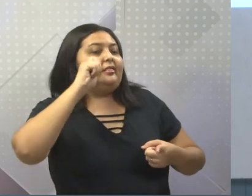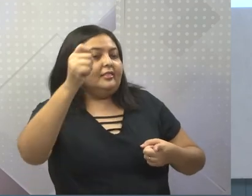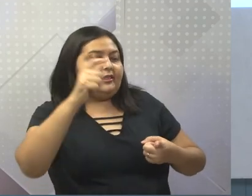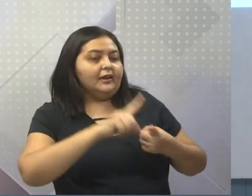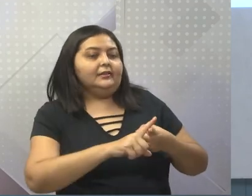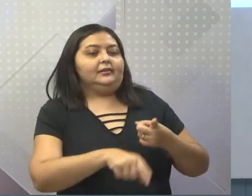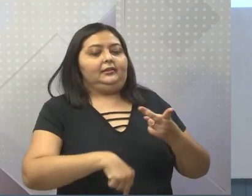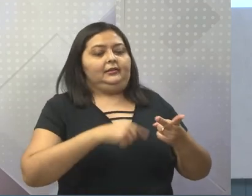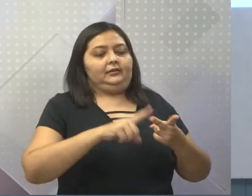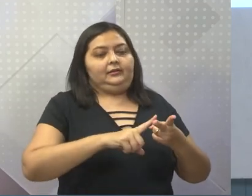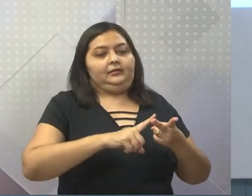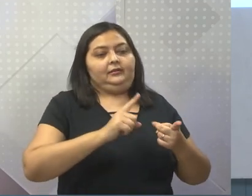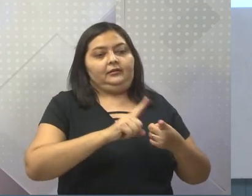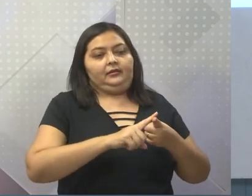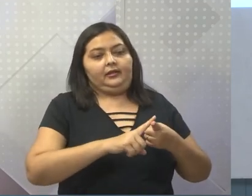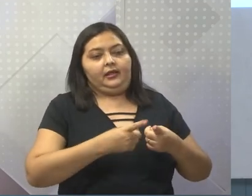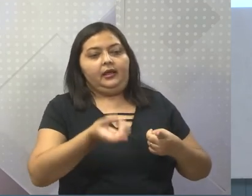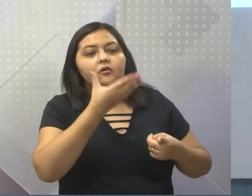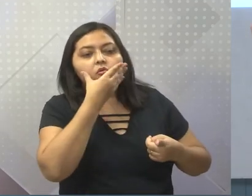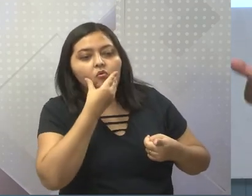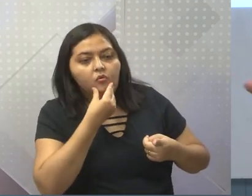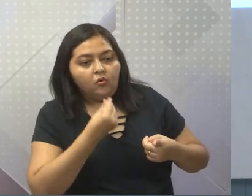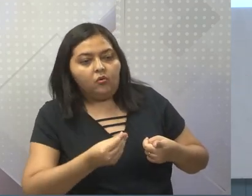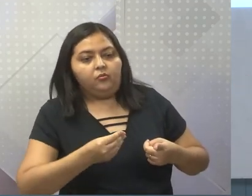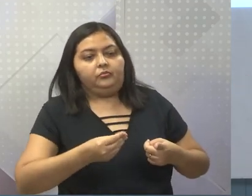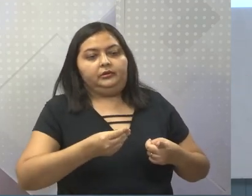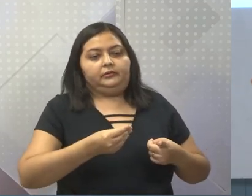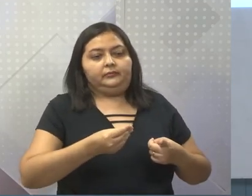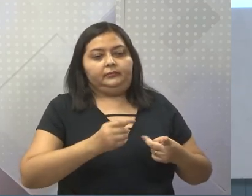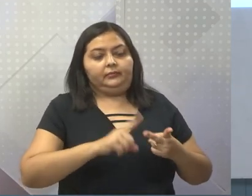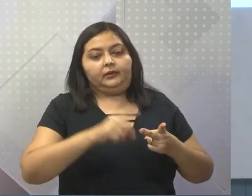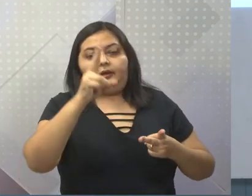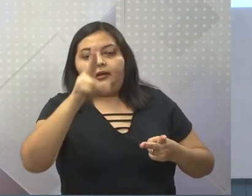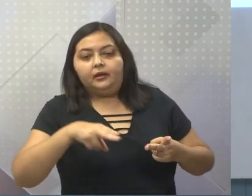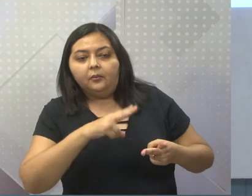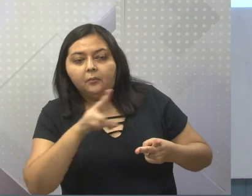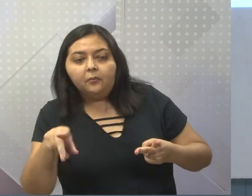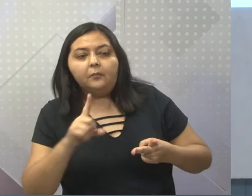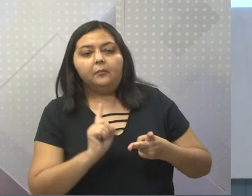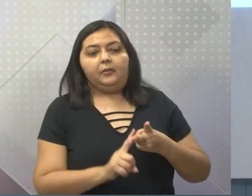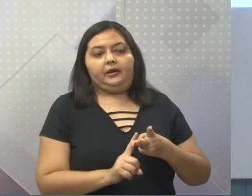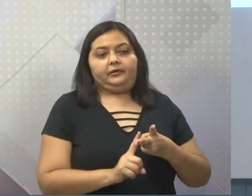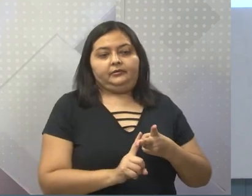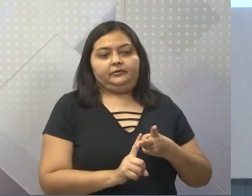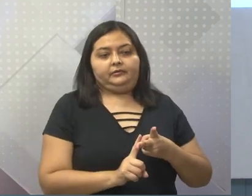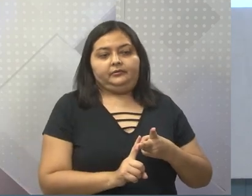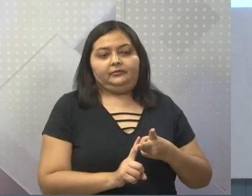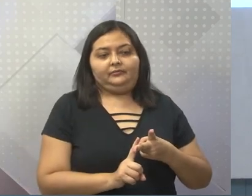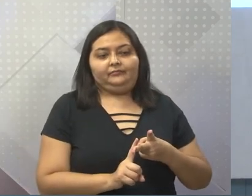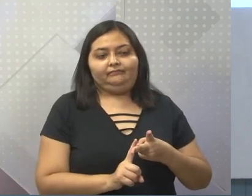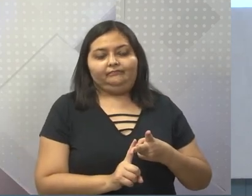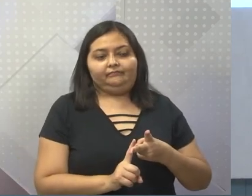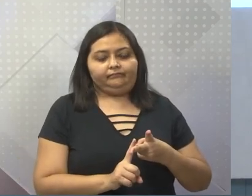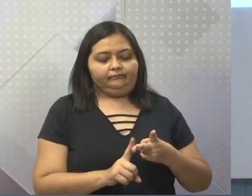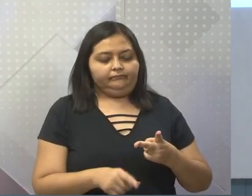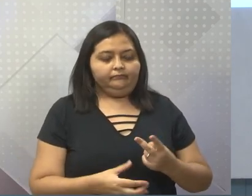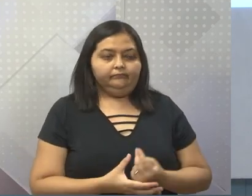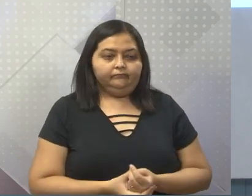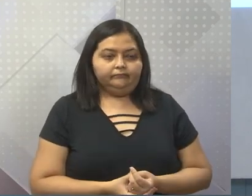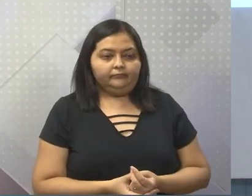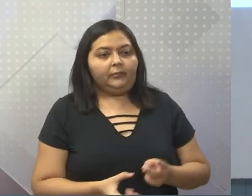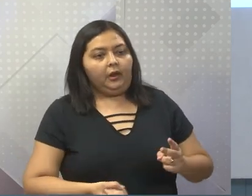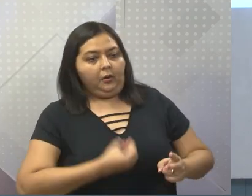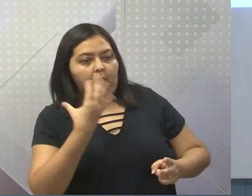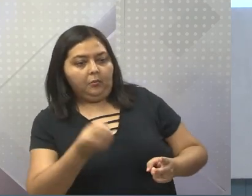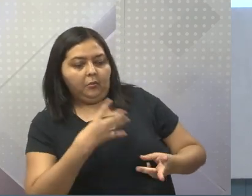nome dele, assim, assim, assim, disse onde ele estava. Disse até o nome do padre, rapaz. Até o padre rodou no meio. Tinha um